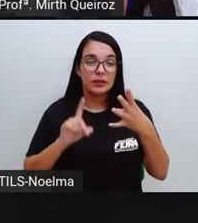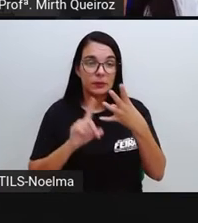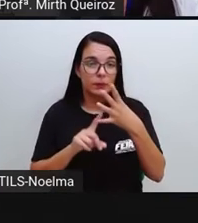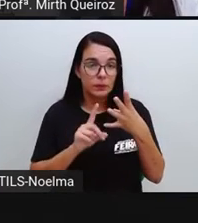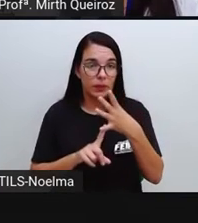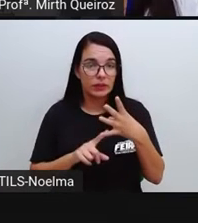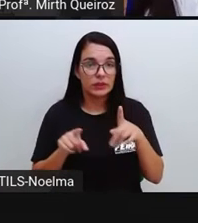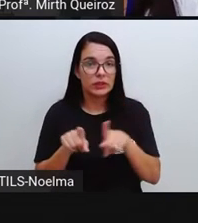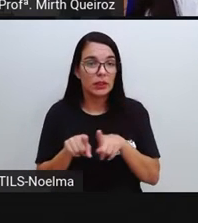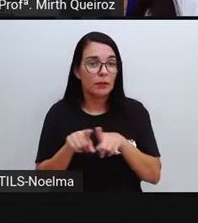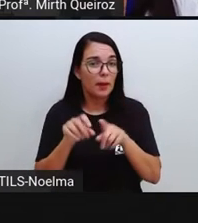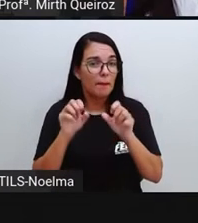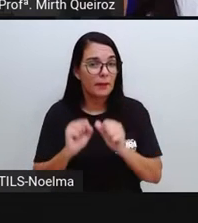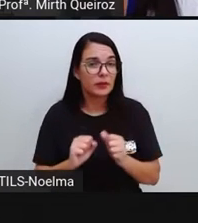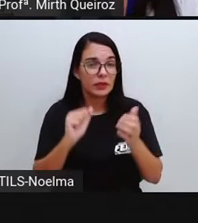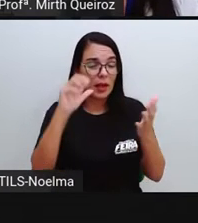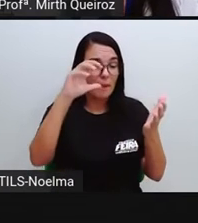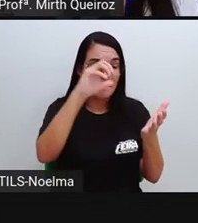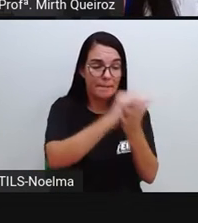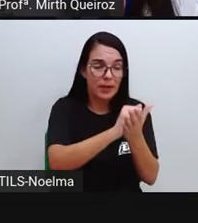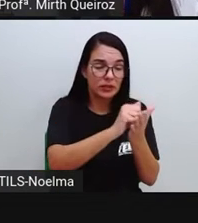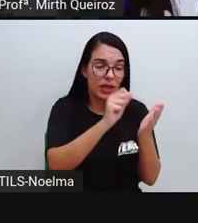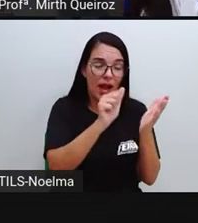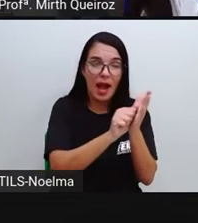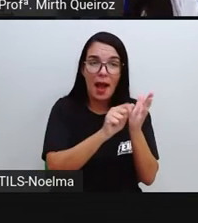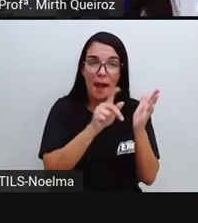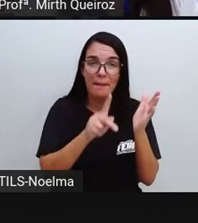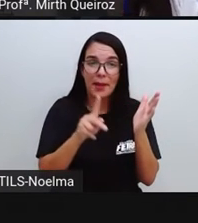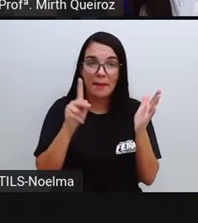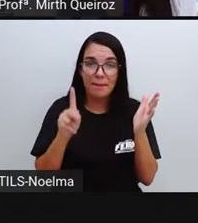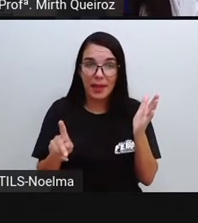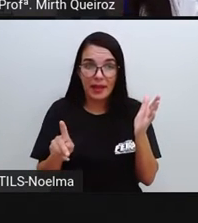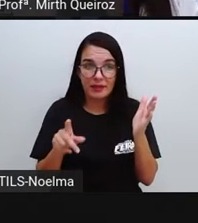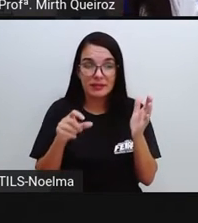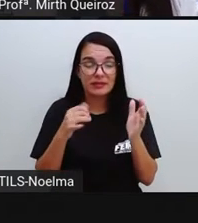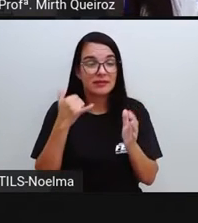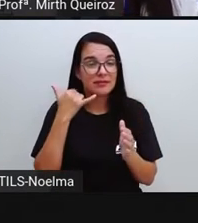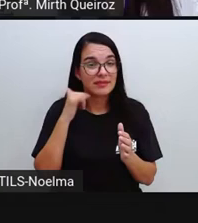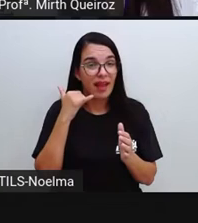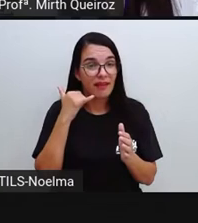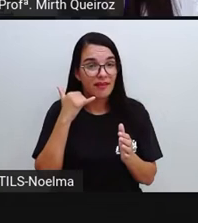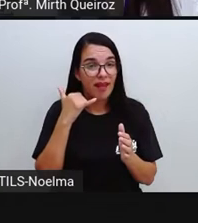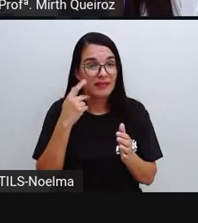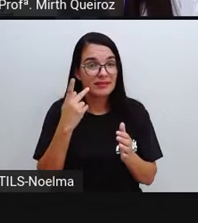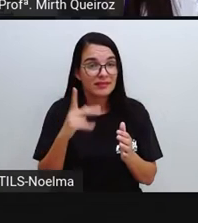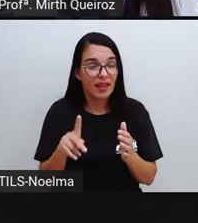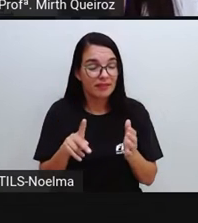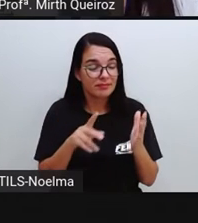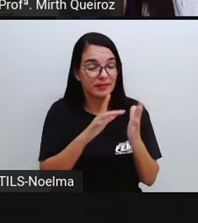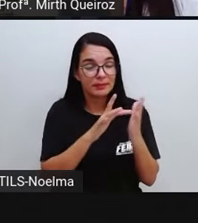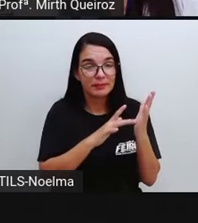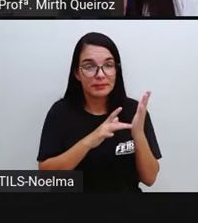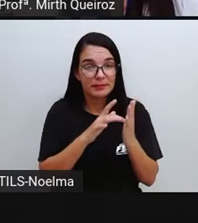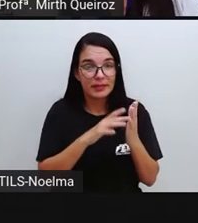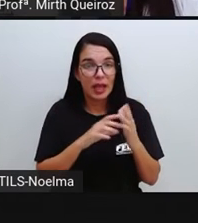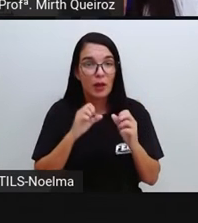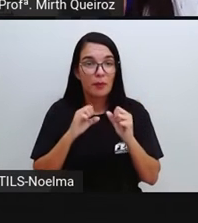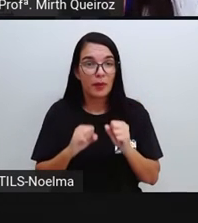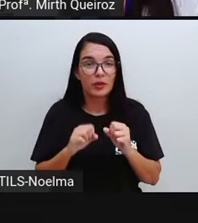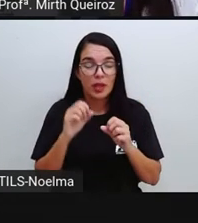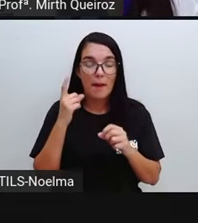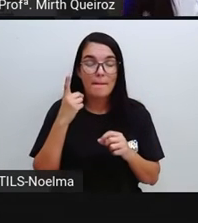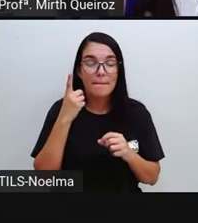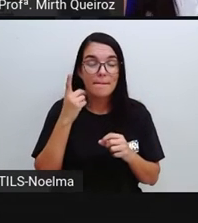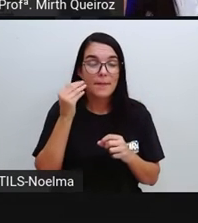E a gente também Pode fazer Uma coisinha Que eu costumo Fazer também Que é instalar Um aplicativo No celular Que vai disparar